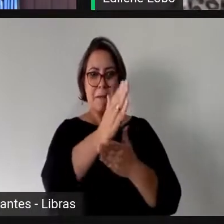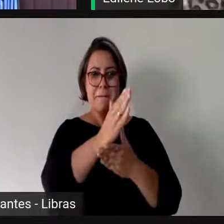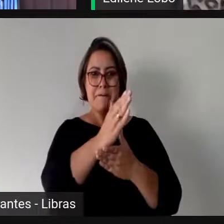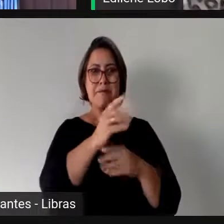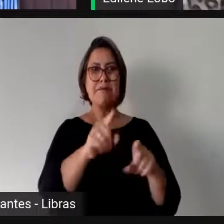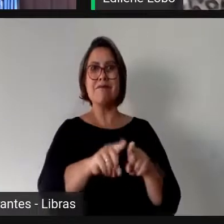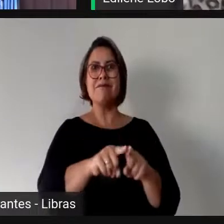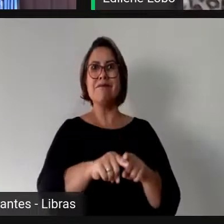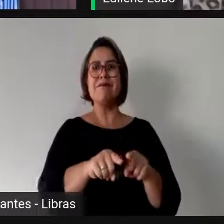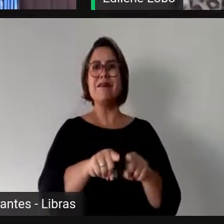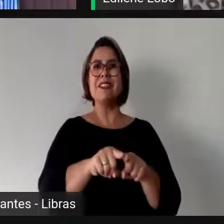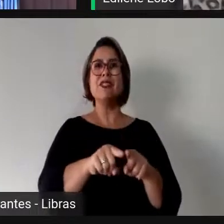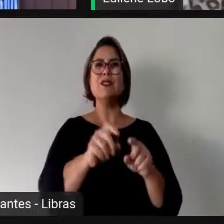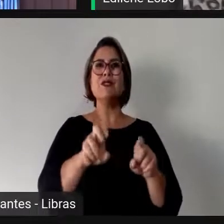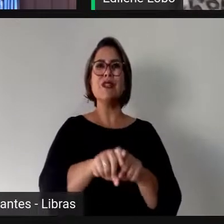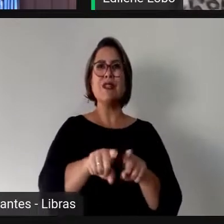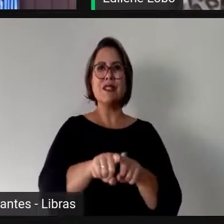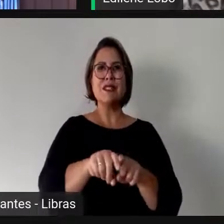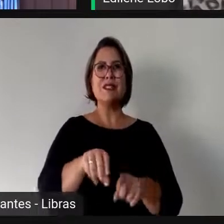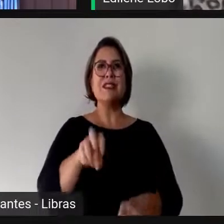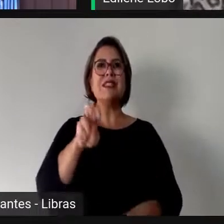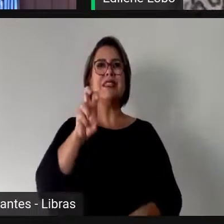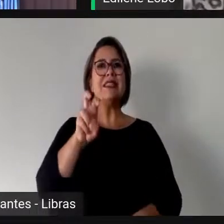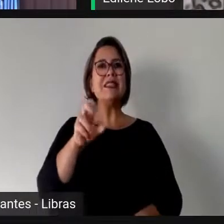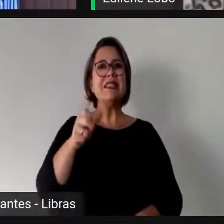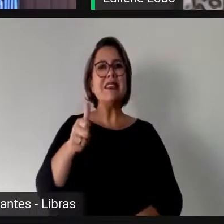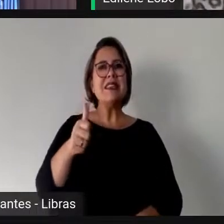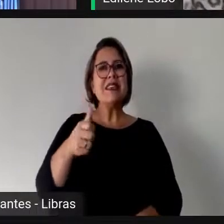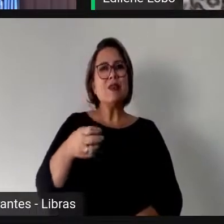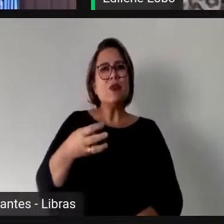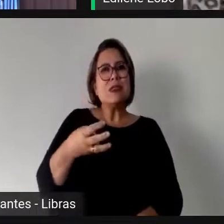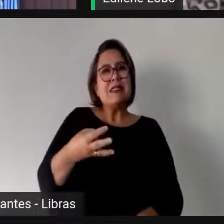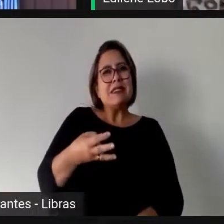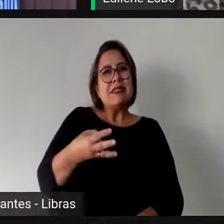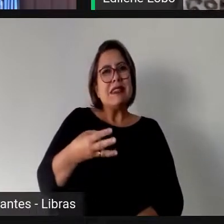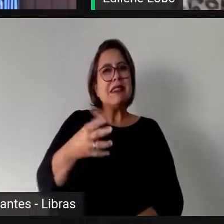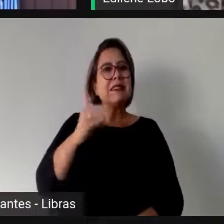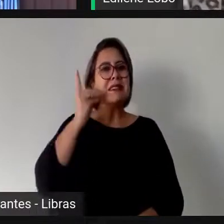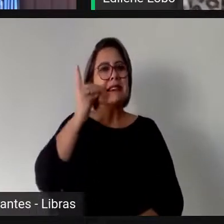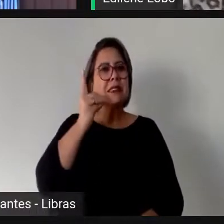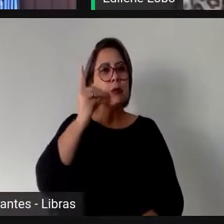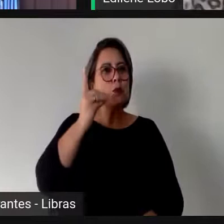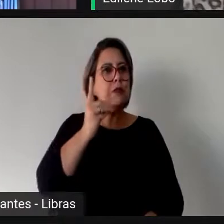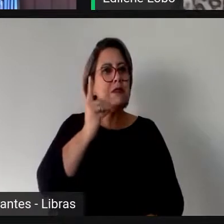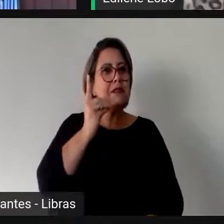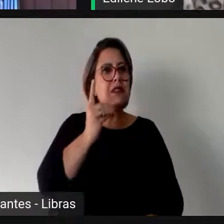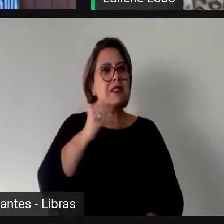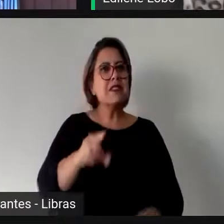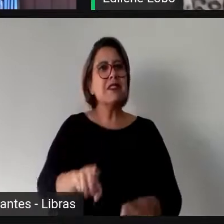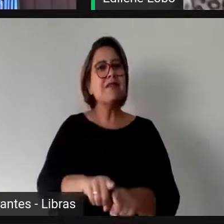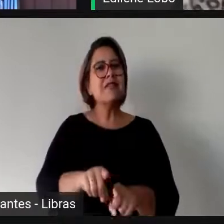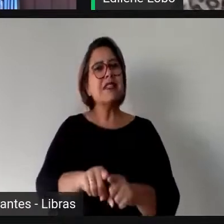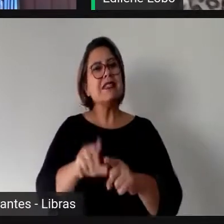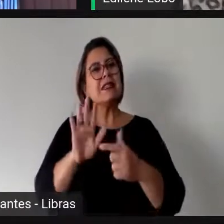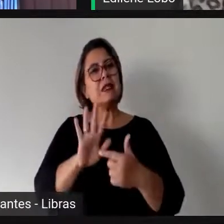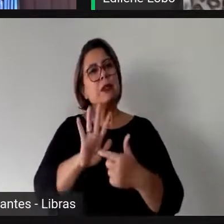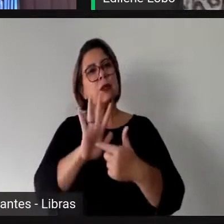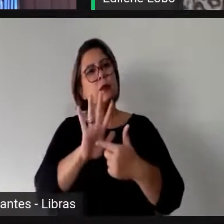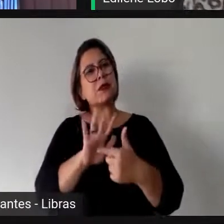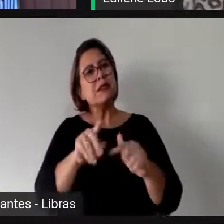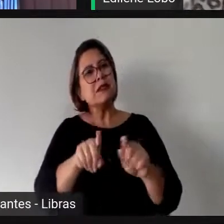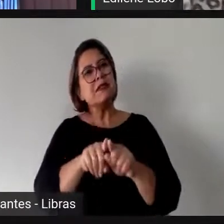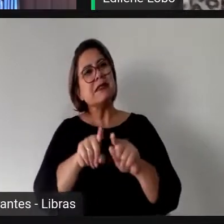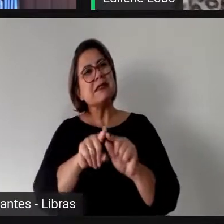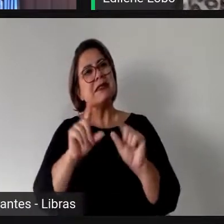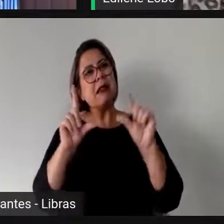de 513 no parlamento, nós temos a fotografia dessa